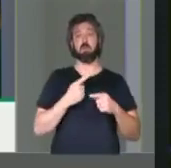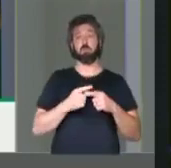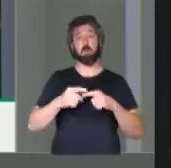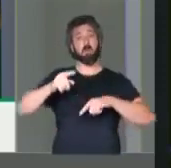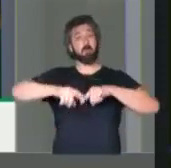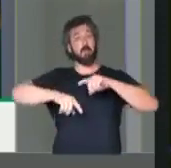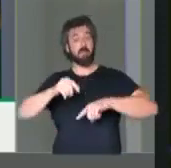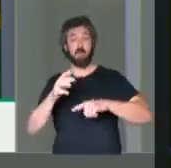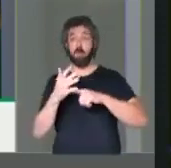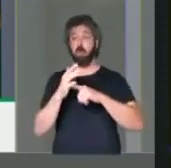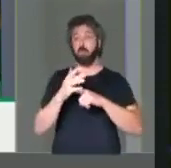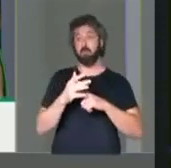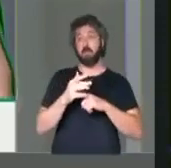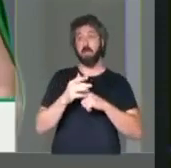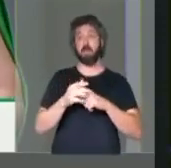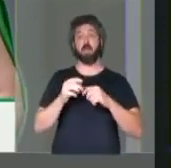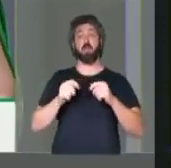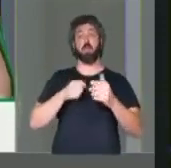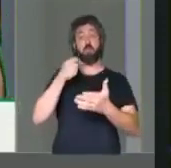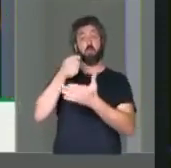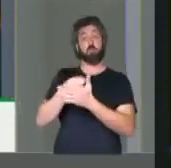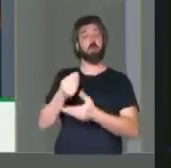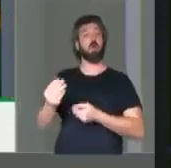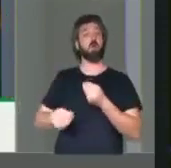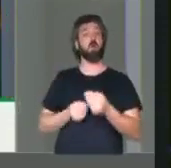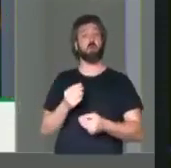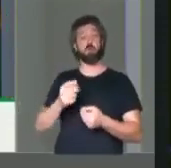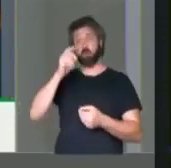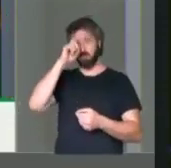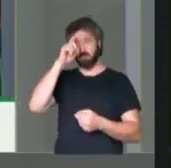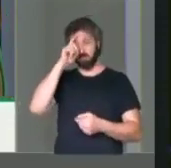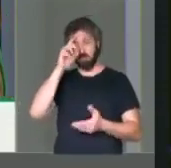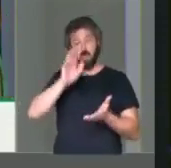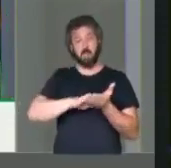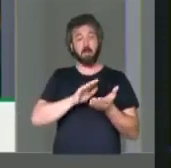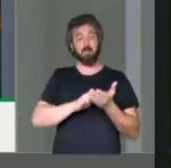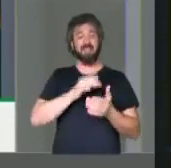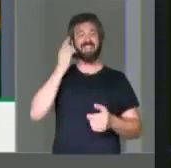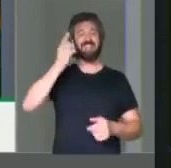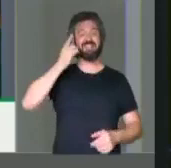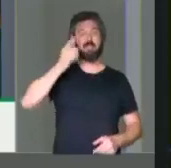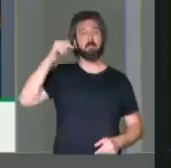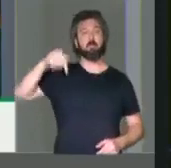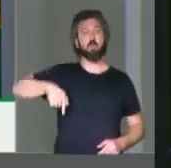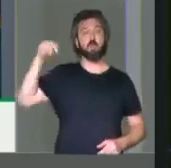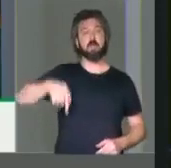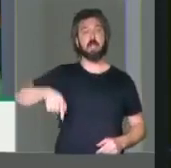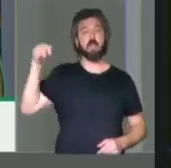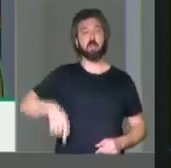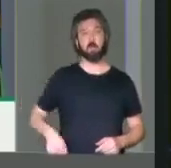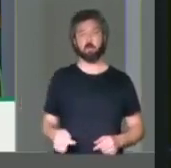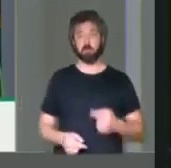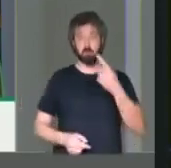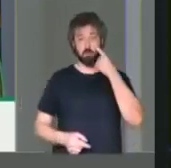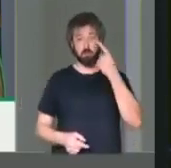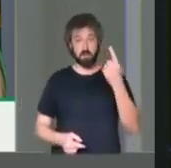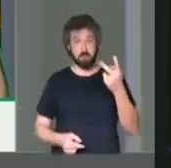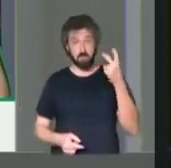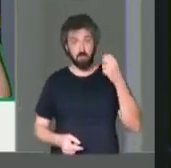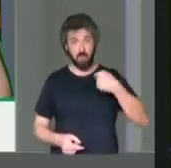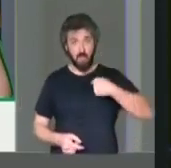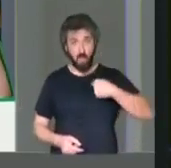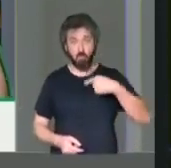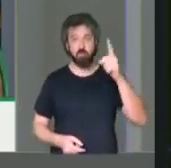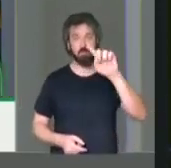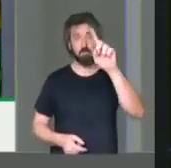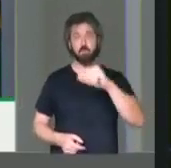equipamentos que foram destinados àquele hospital pelas mãos de parlamentares. E veja, não